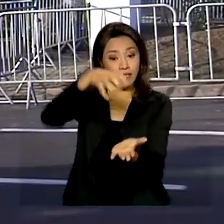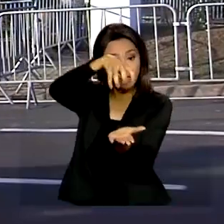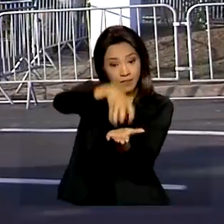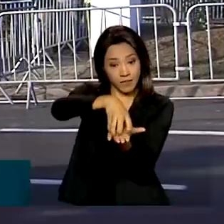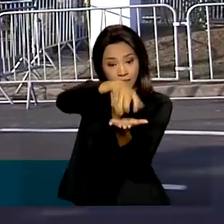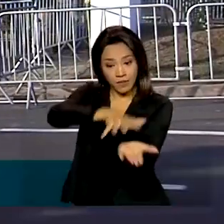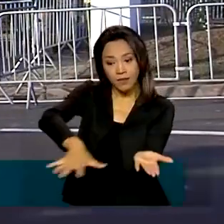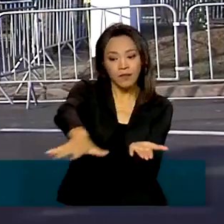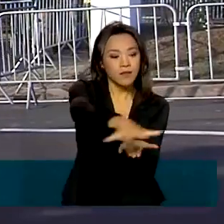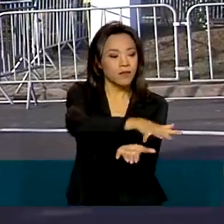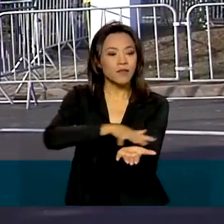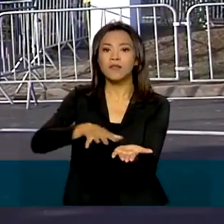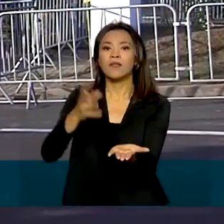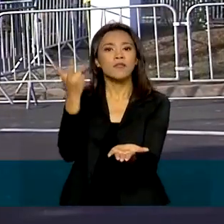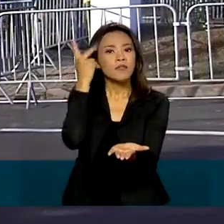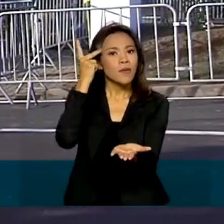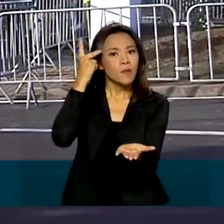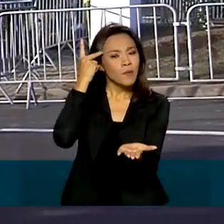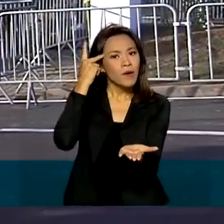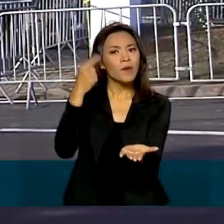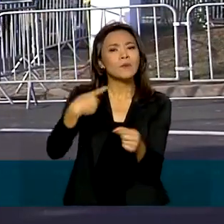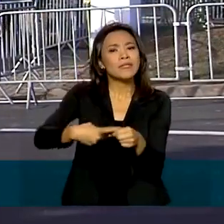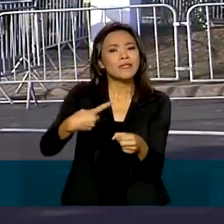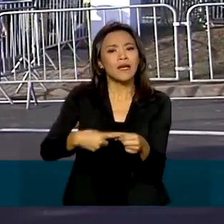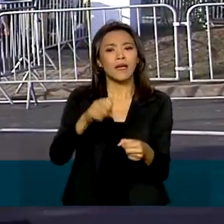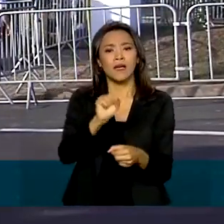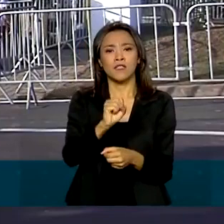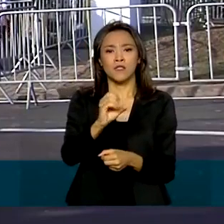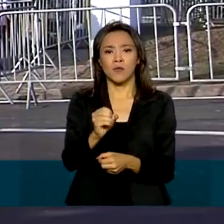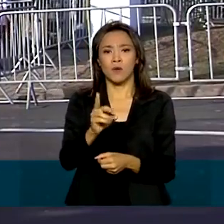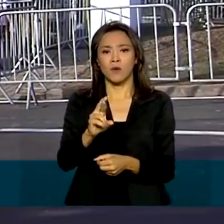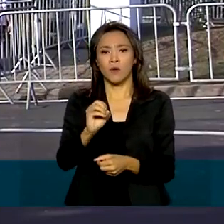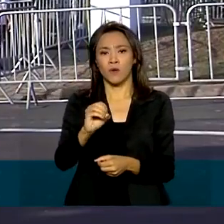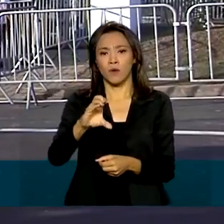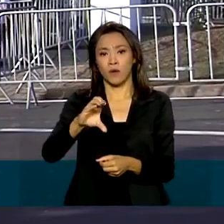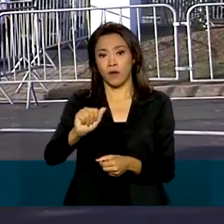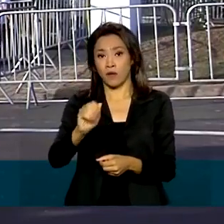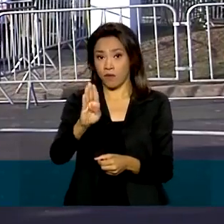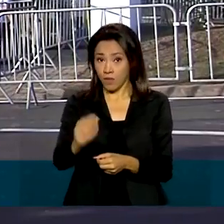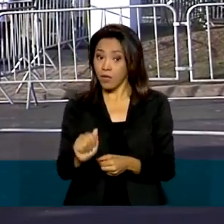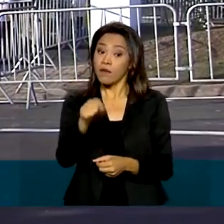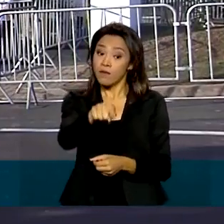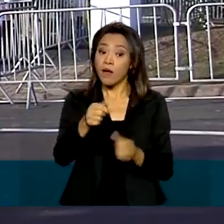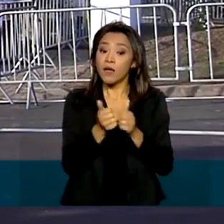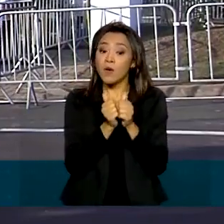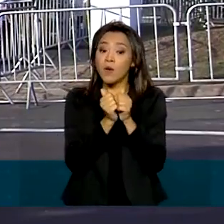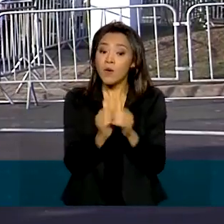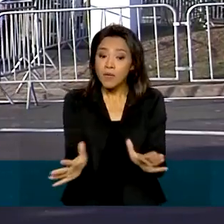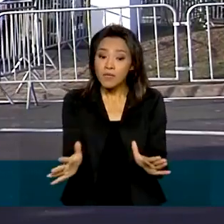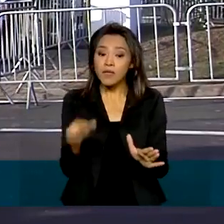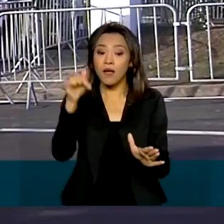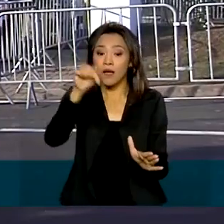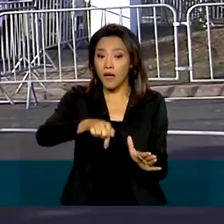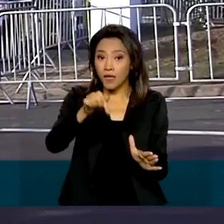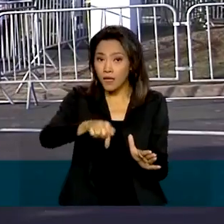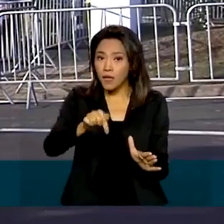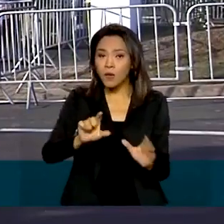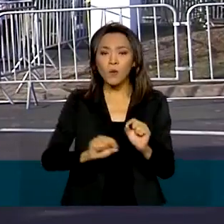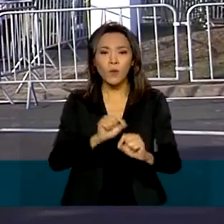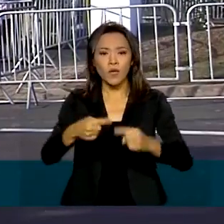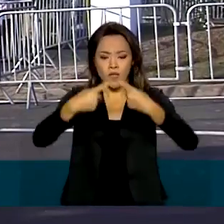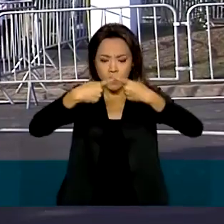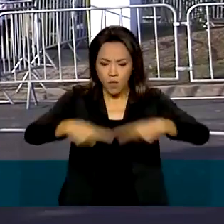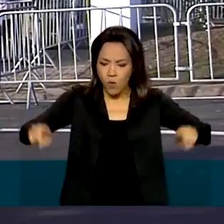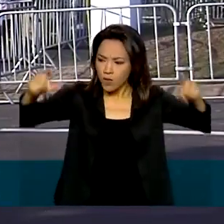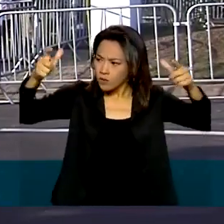Jair Bolsonaro participa de duas cerimônias daqui a pouco. A primeira delas acontece por aqui, é a inauguração do